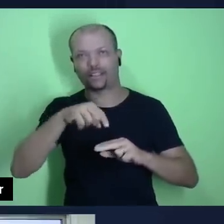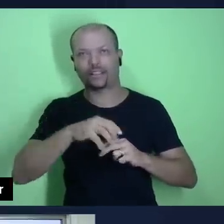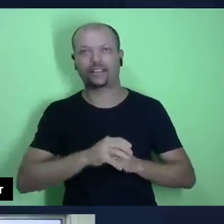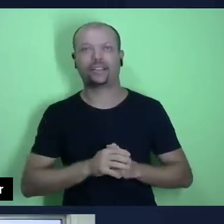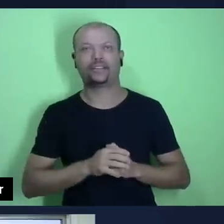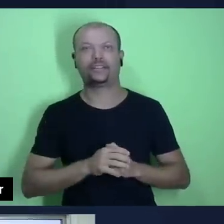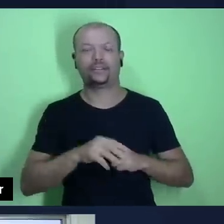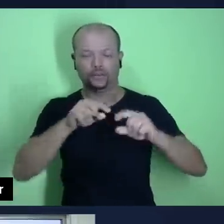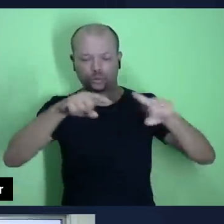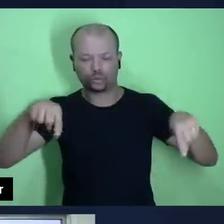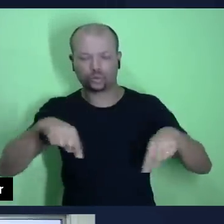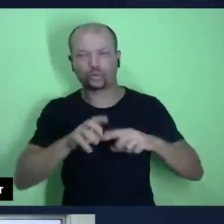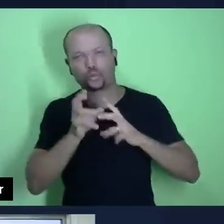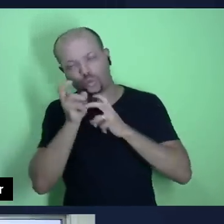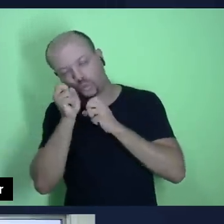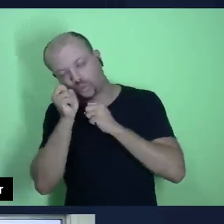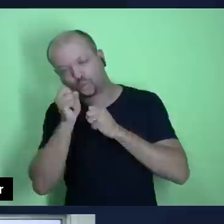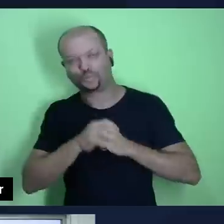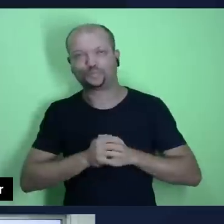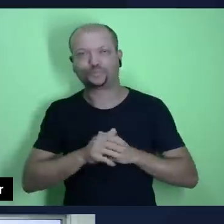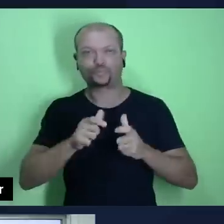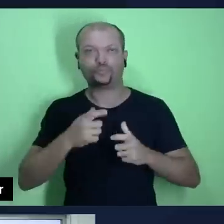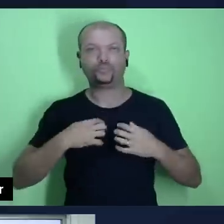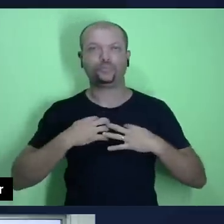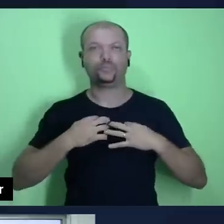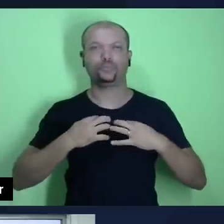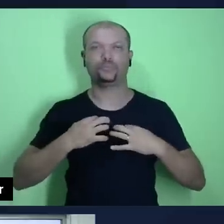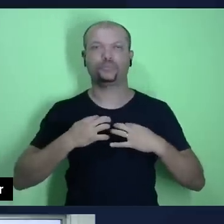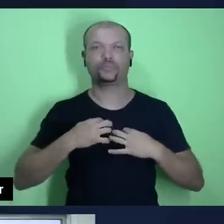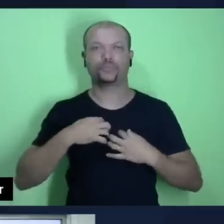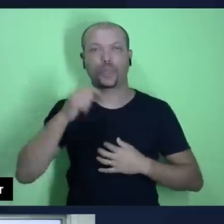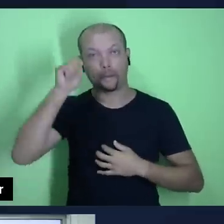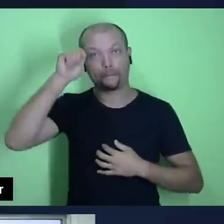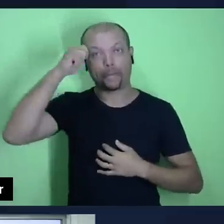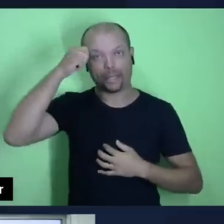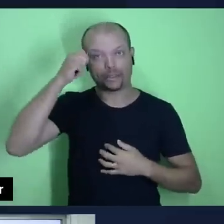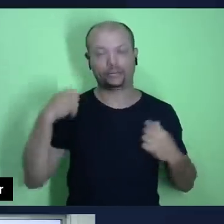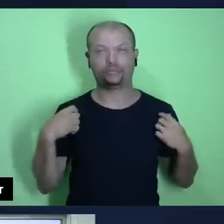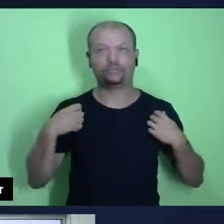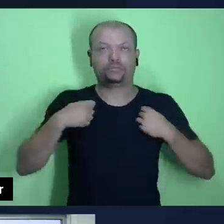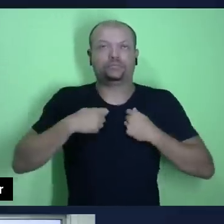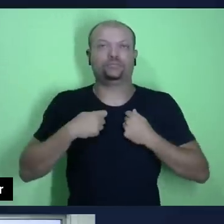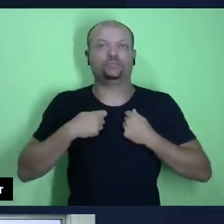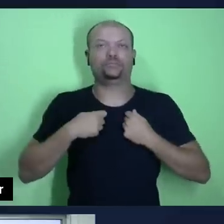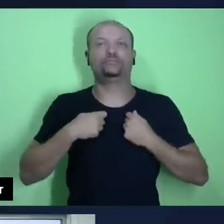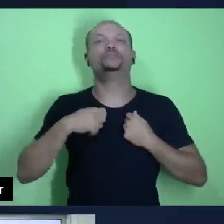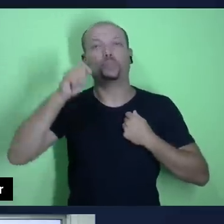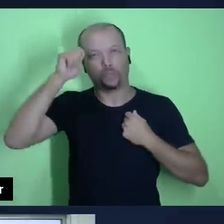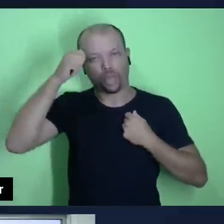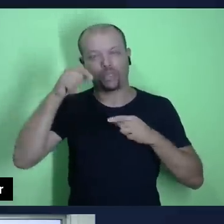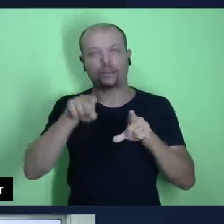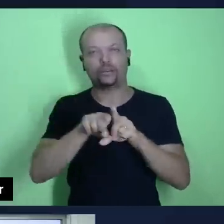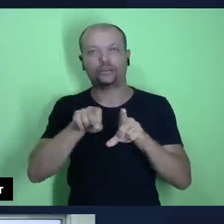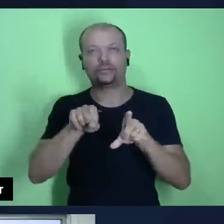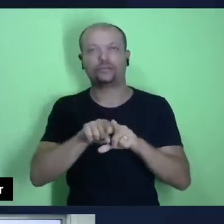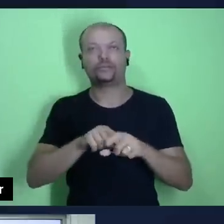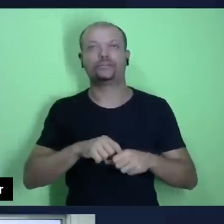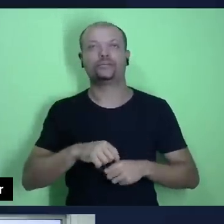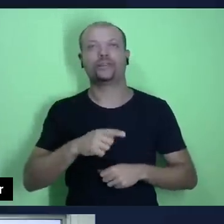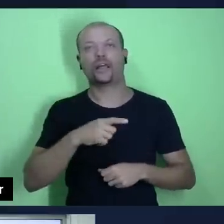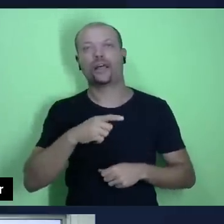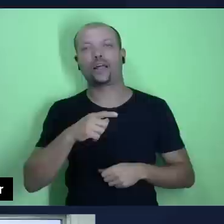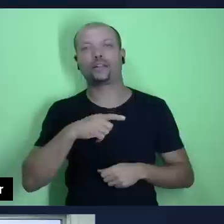quarto, eu estou vestindo uma camiseta preta, um paletó preto também, eu tenho pele